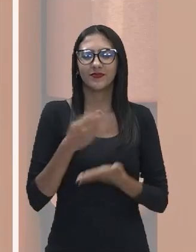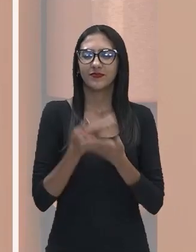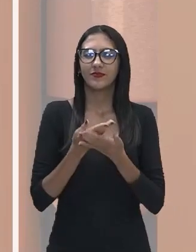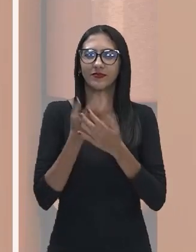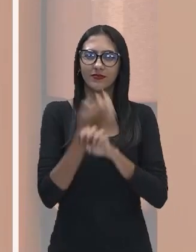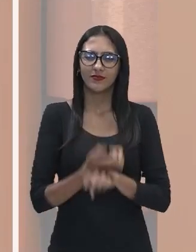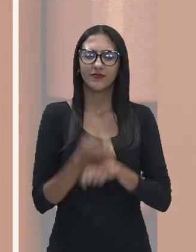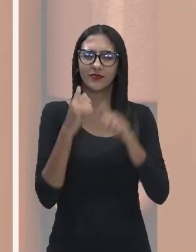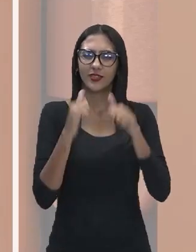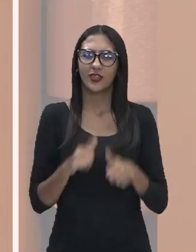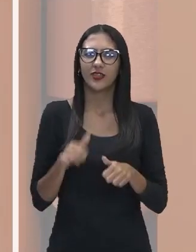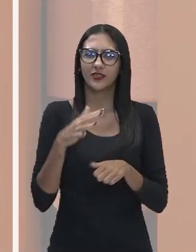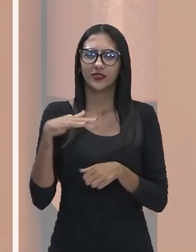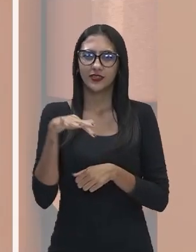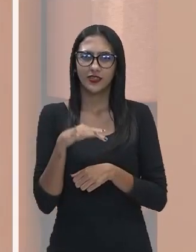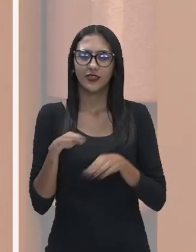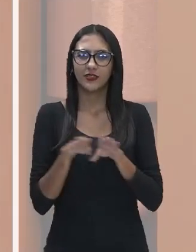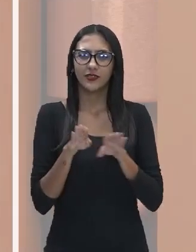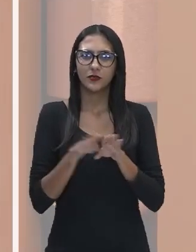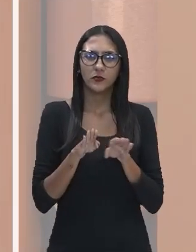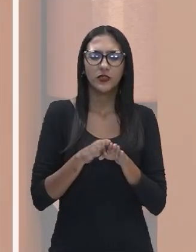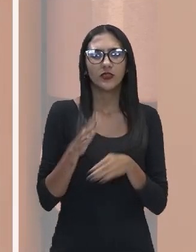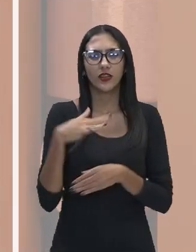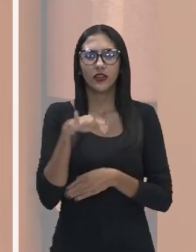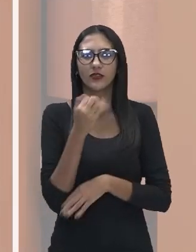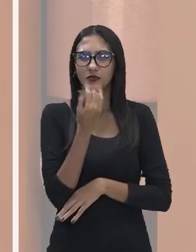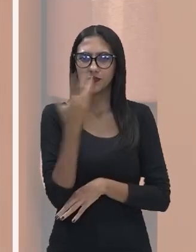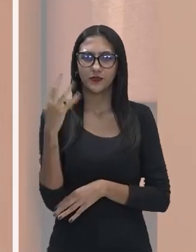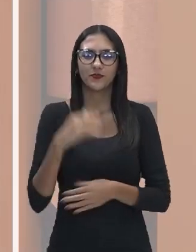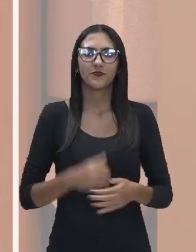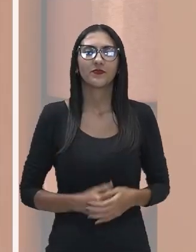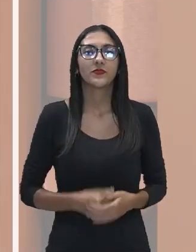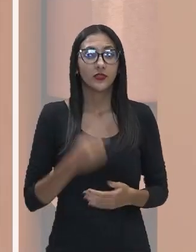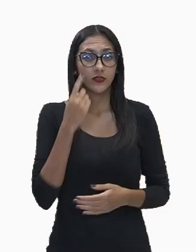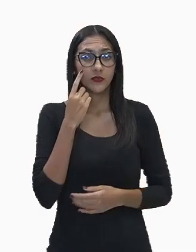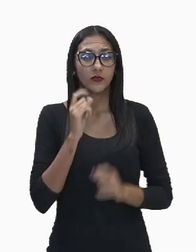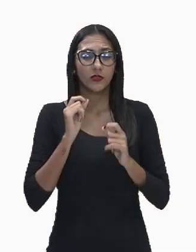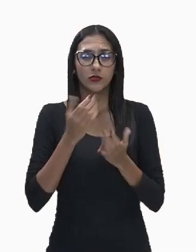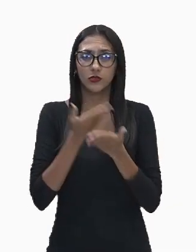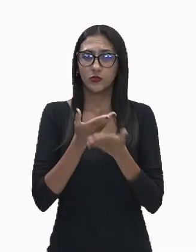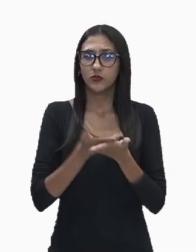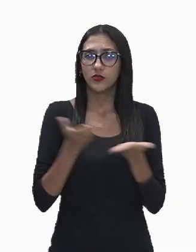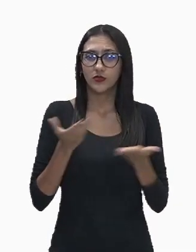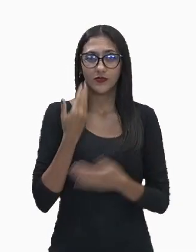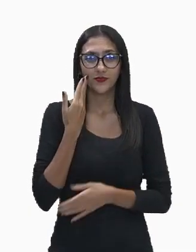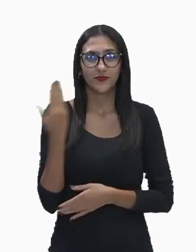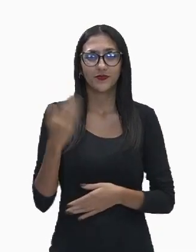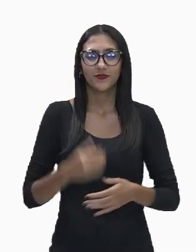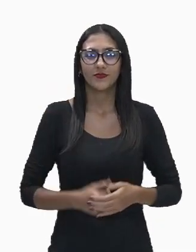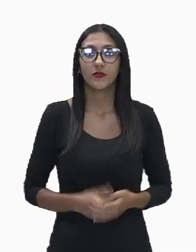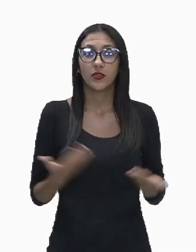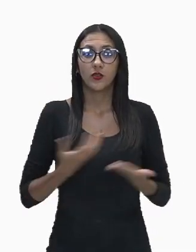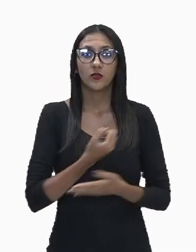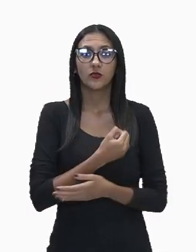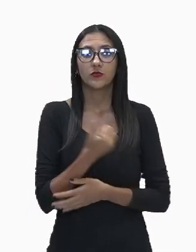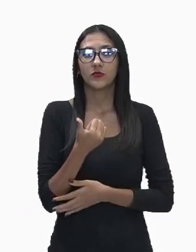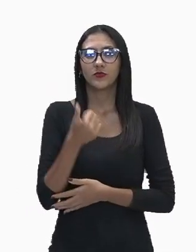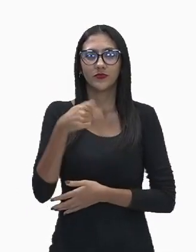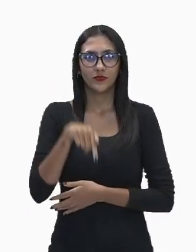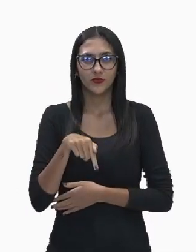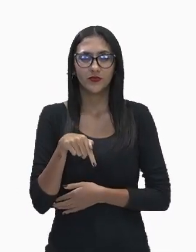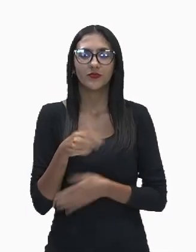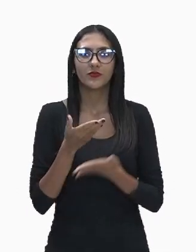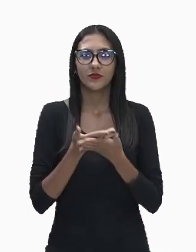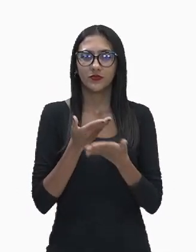das análises, inclusive dos impactos ambientais. Vamos dar uma olhada o que temos para a aula de hoje. É a aula de